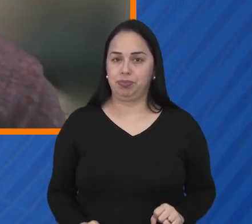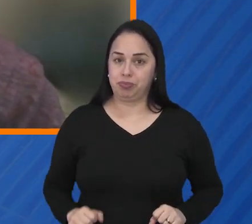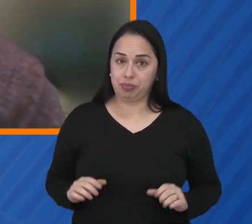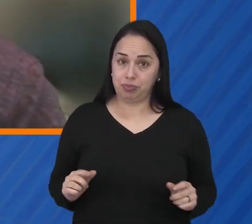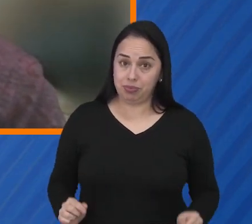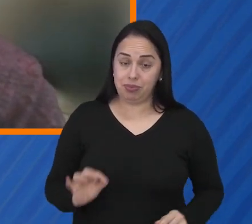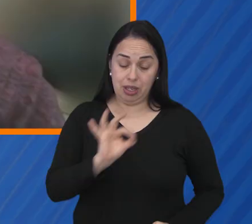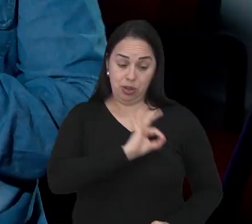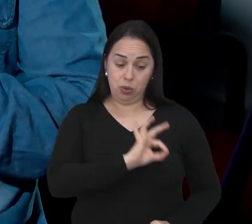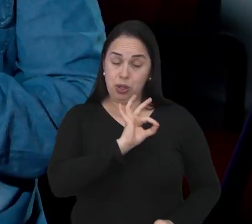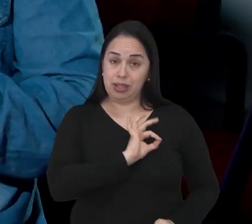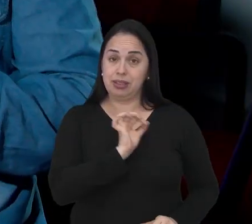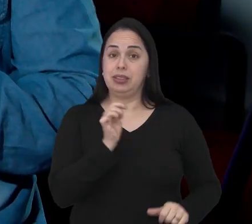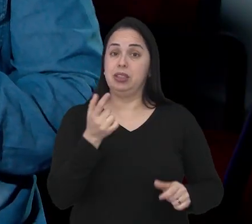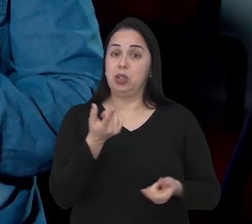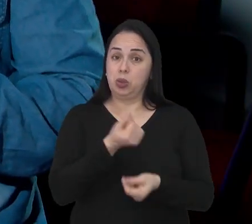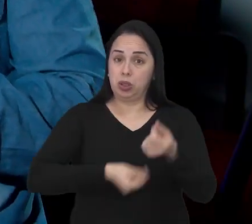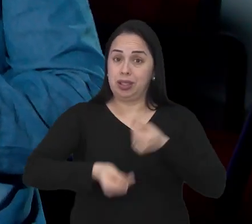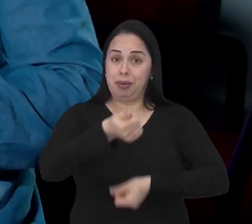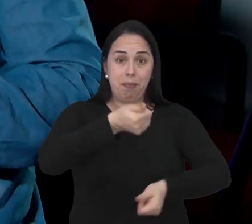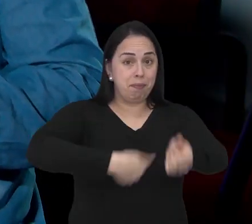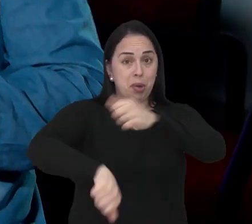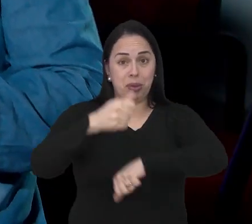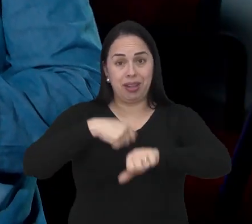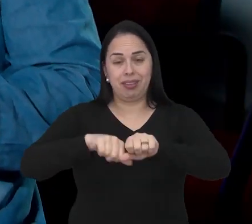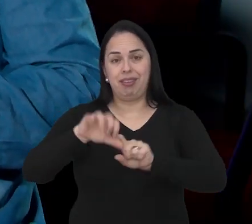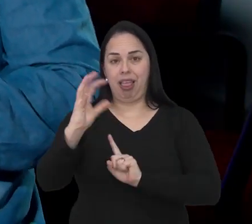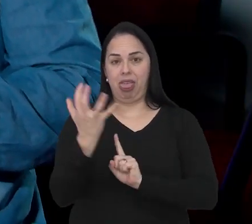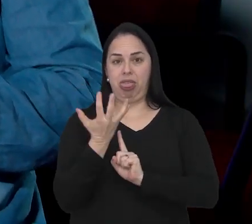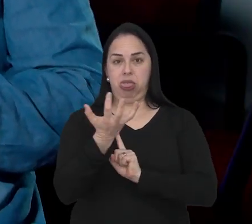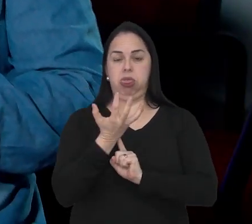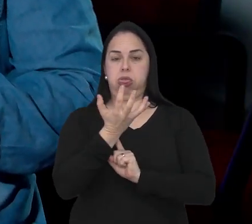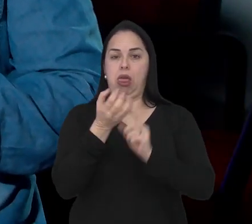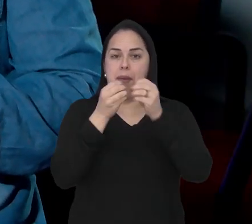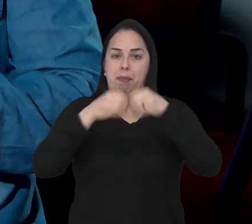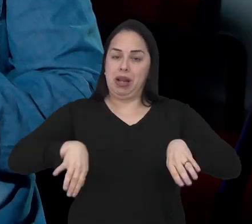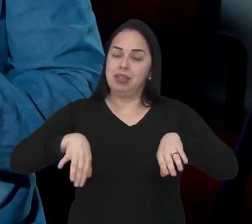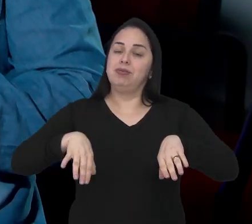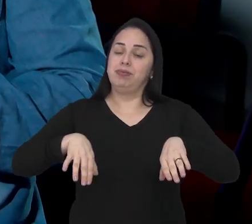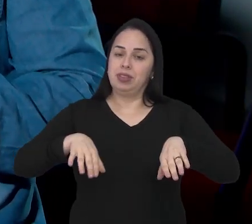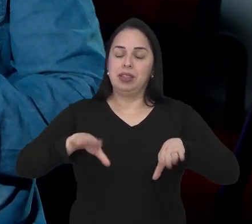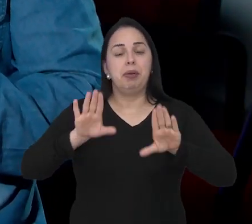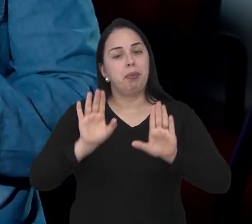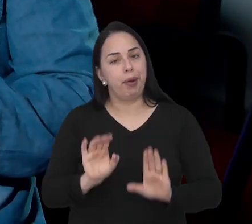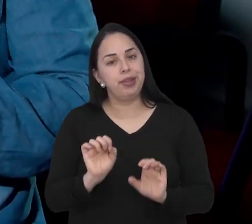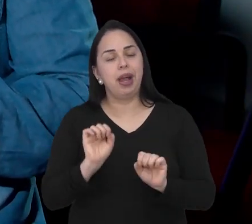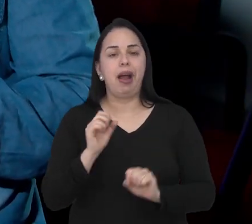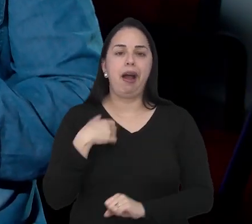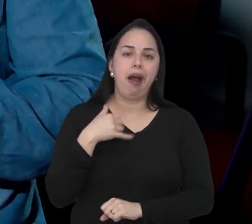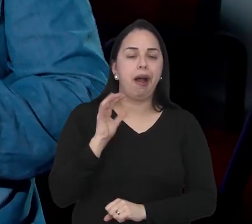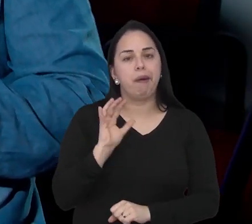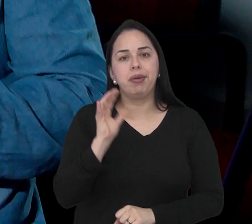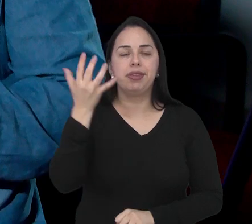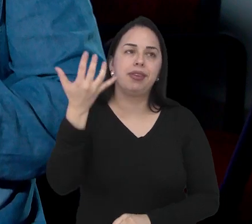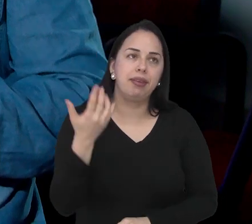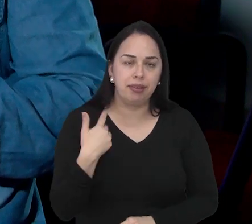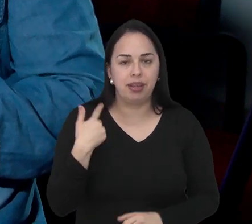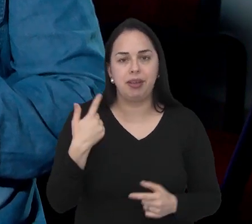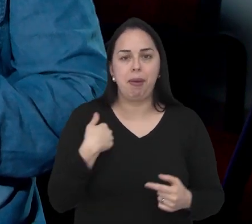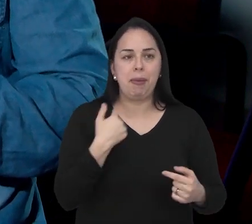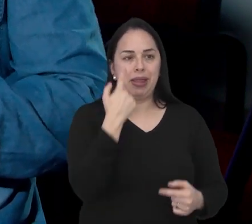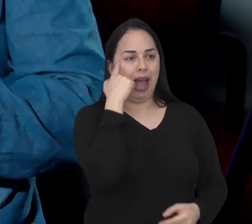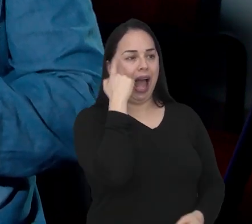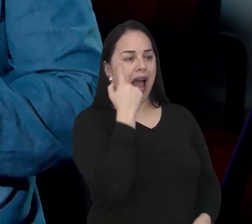questão do preço dos alimentos. As mudanças econômicas e sociais pelas quais o país passa afetam a nossa relação com a